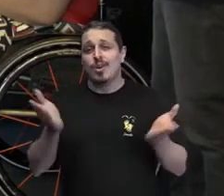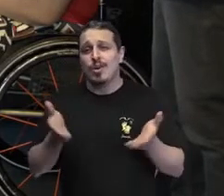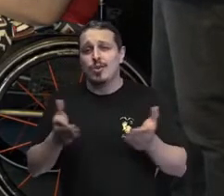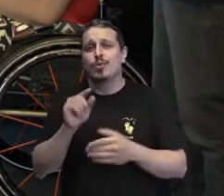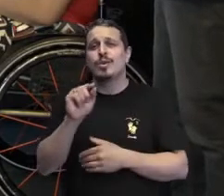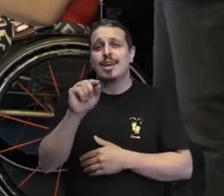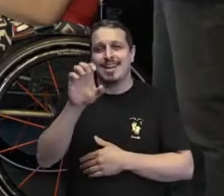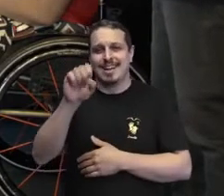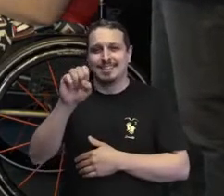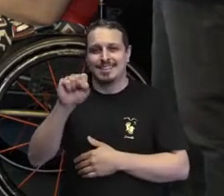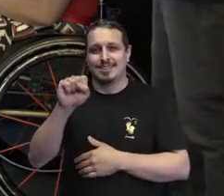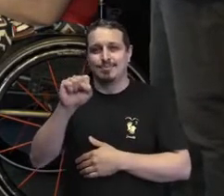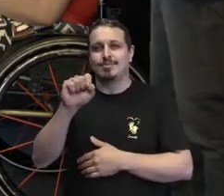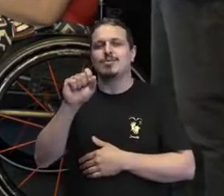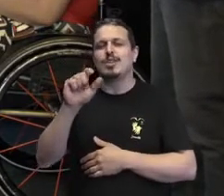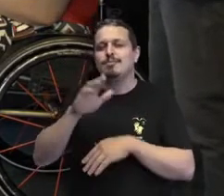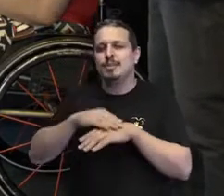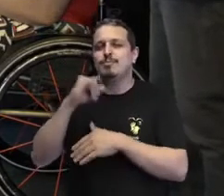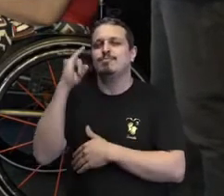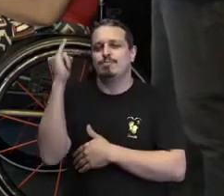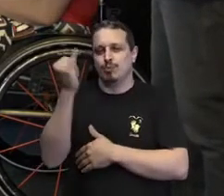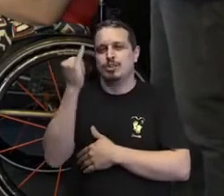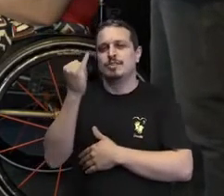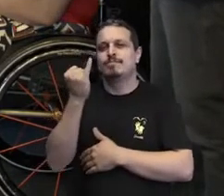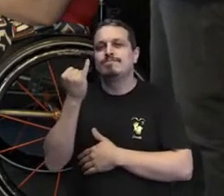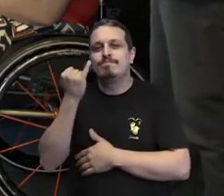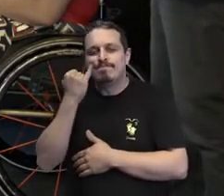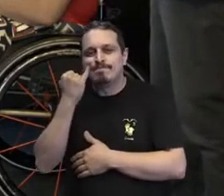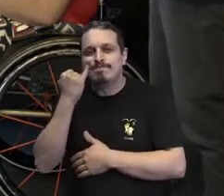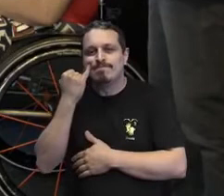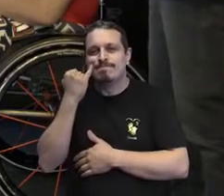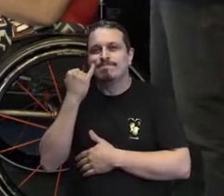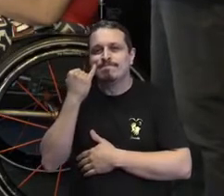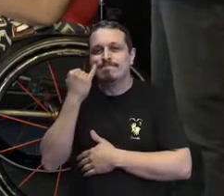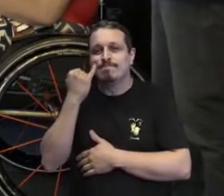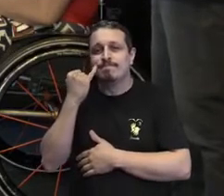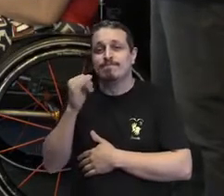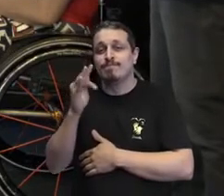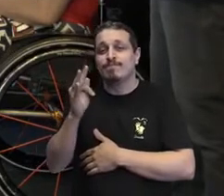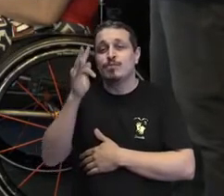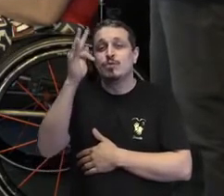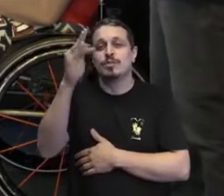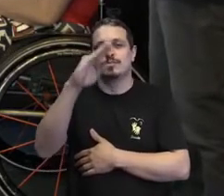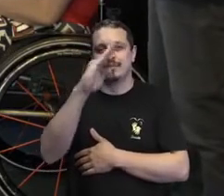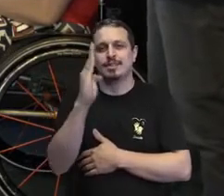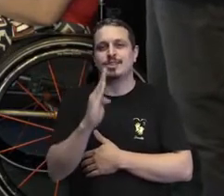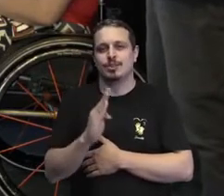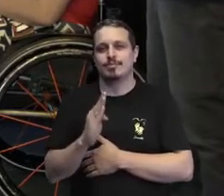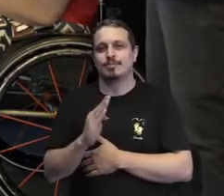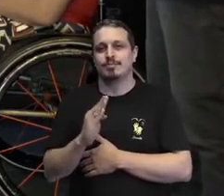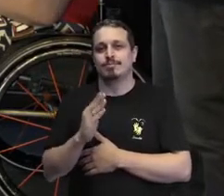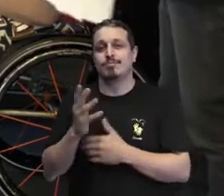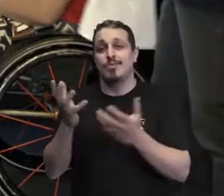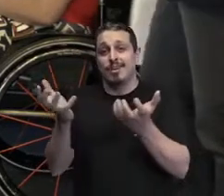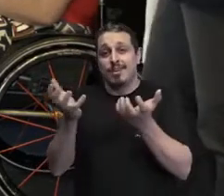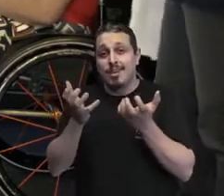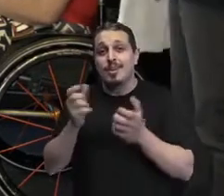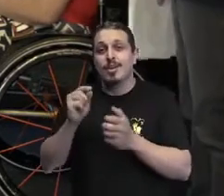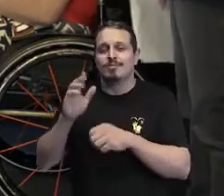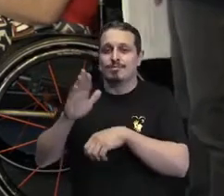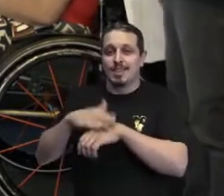e a Isabela esperam para o futuro do Brasil, esse futuro que a gente quer, um futuro mais inclusivo?